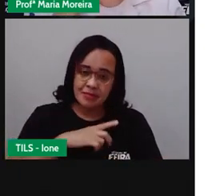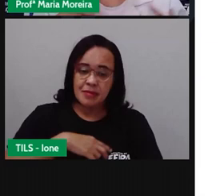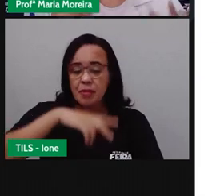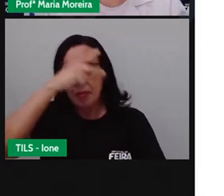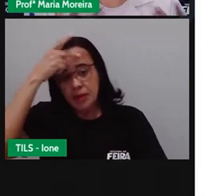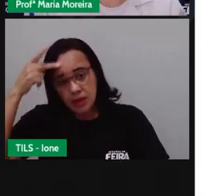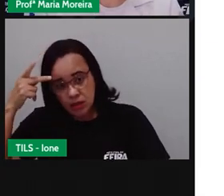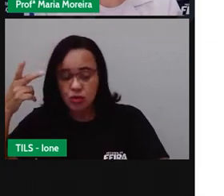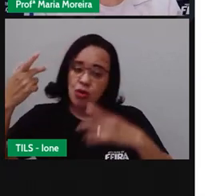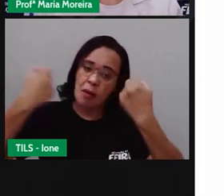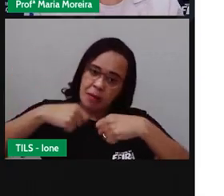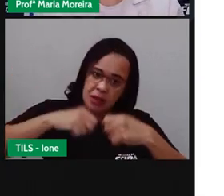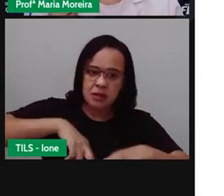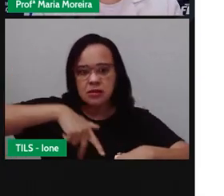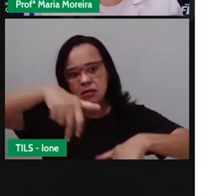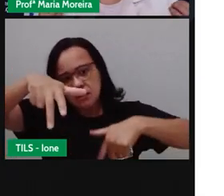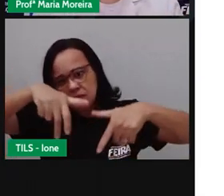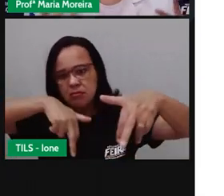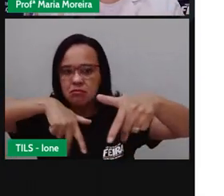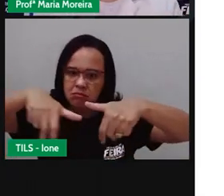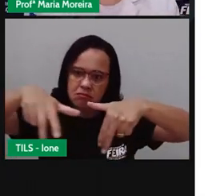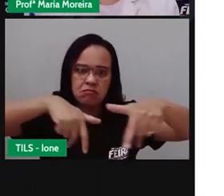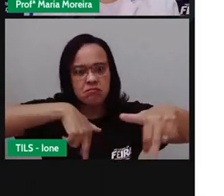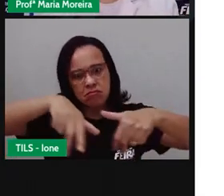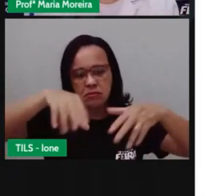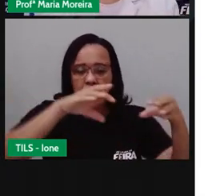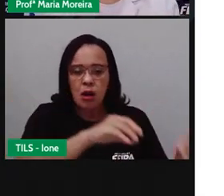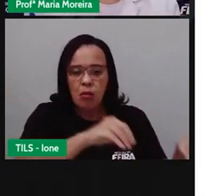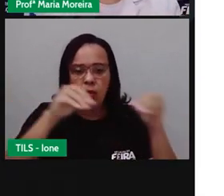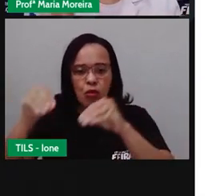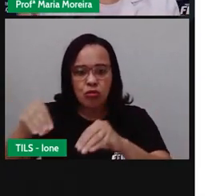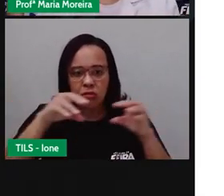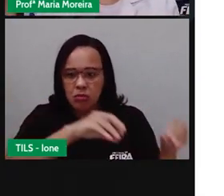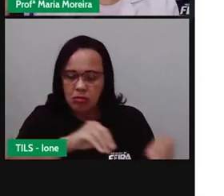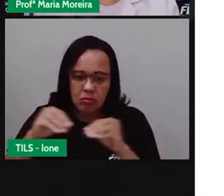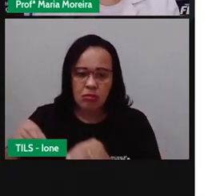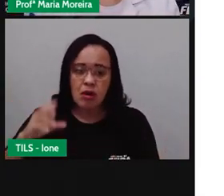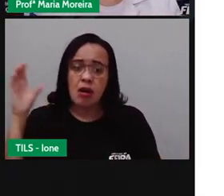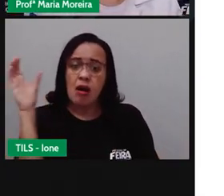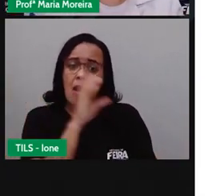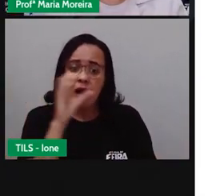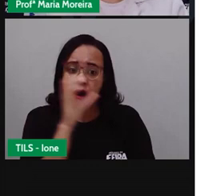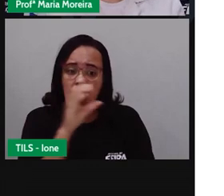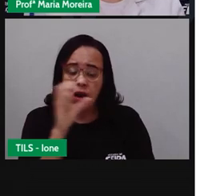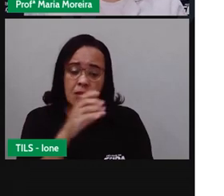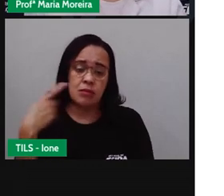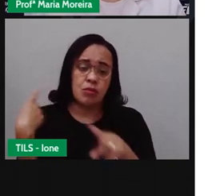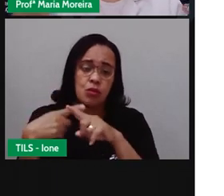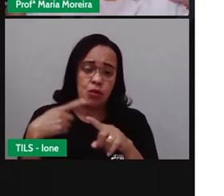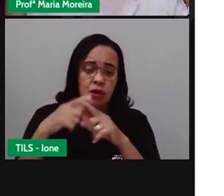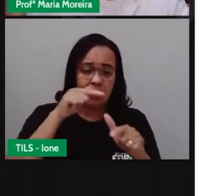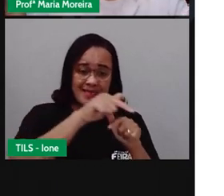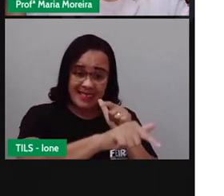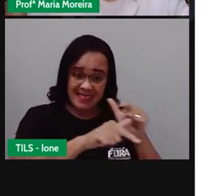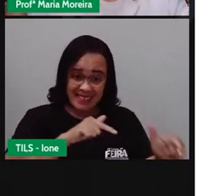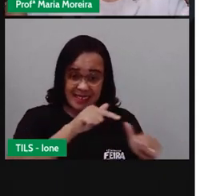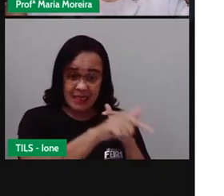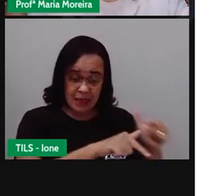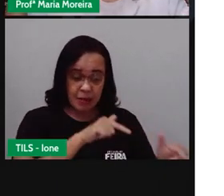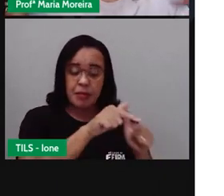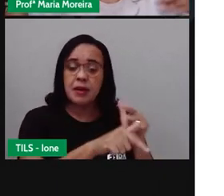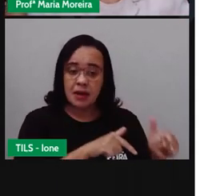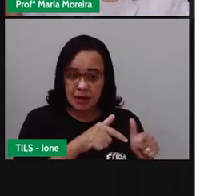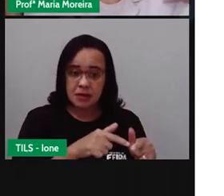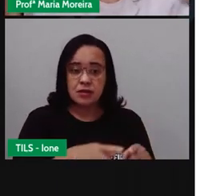precisam se locomover, o quê? Com muito mais velocidade, por conta do trabalho e por quê? A